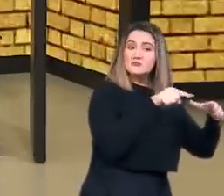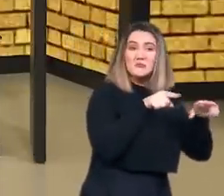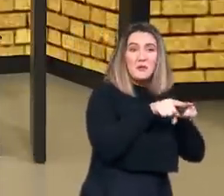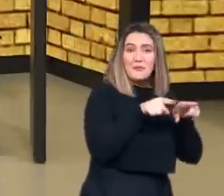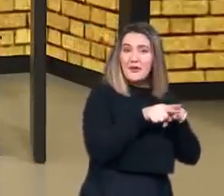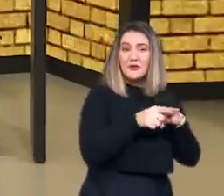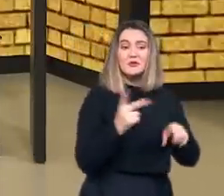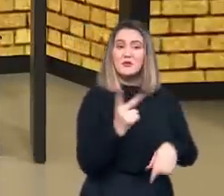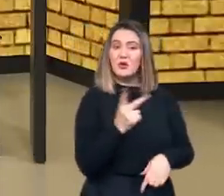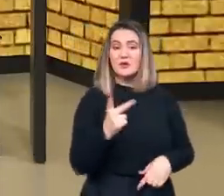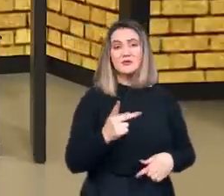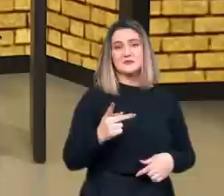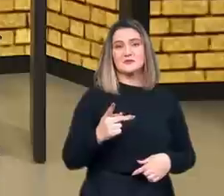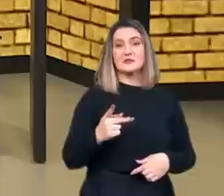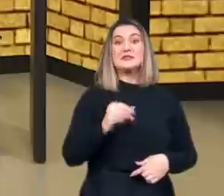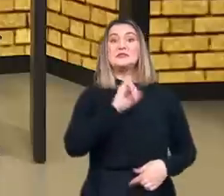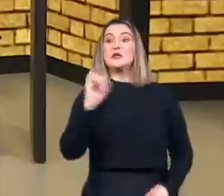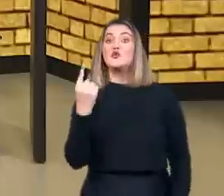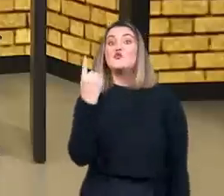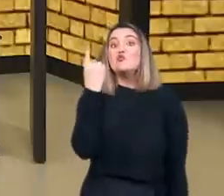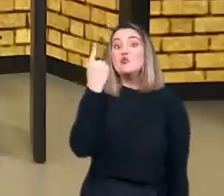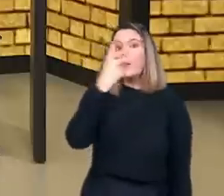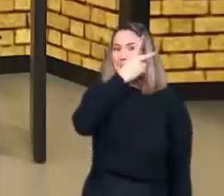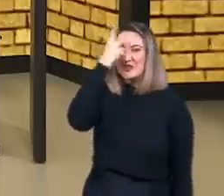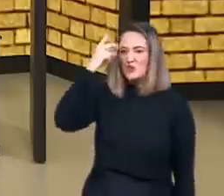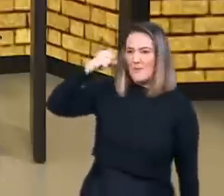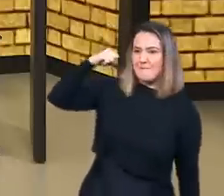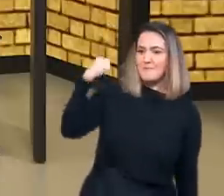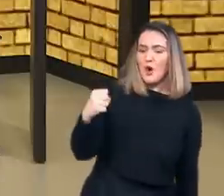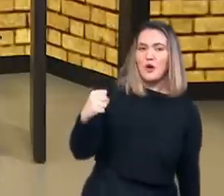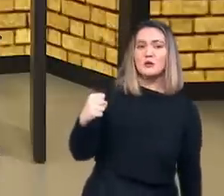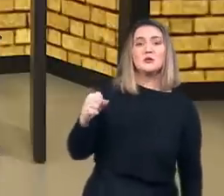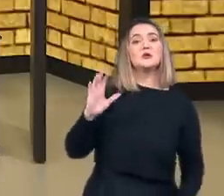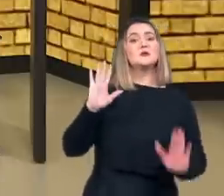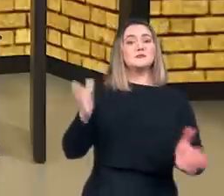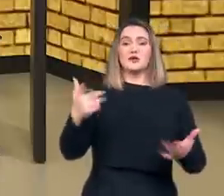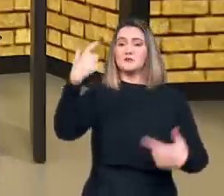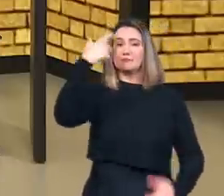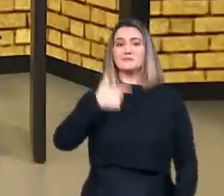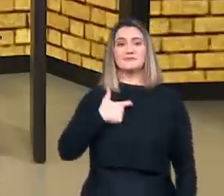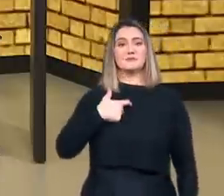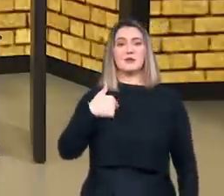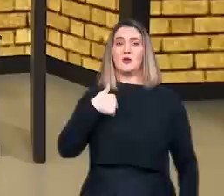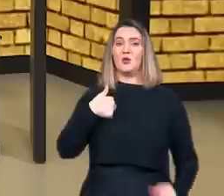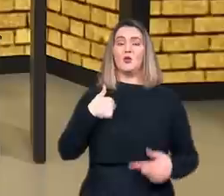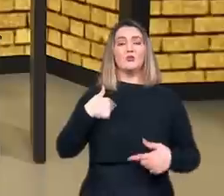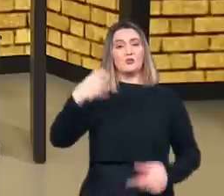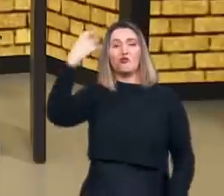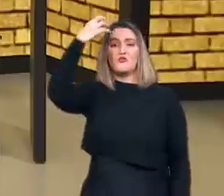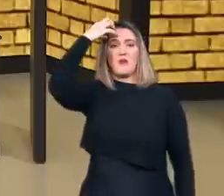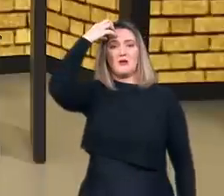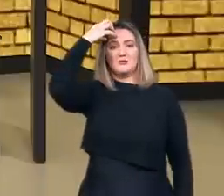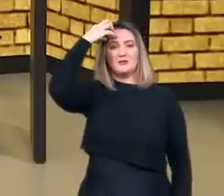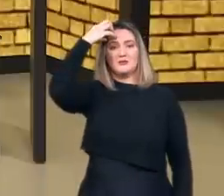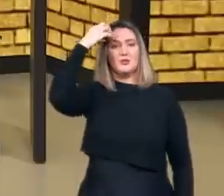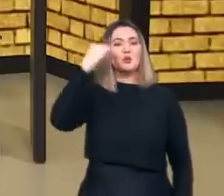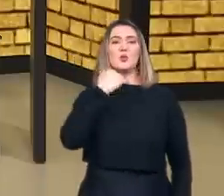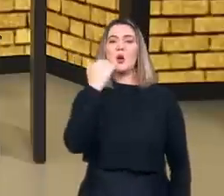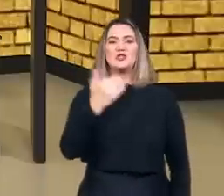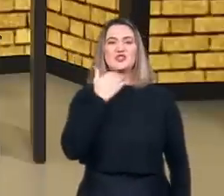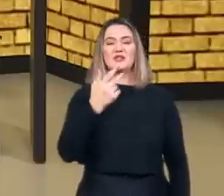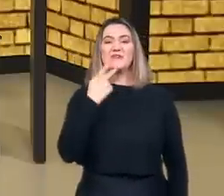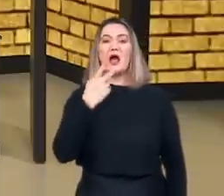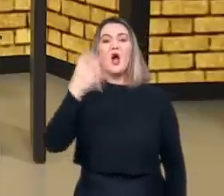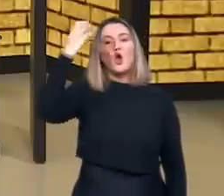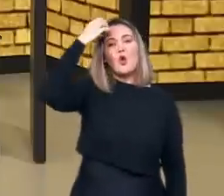nenhum estudo poderia justificar tamanha barbárie. Tratar injustiças apenas com base em números estatísticos pode